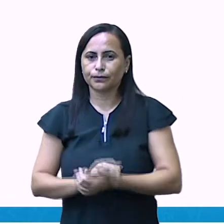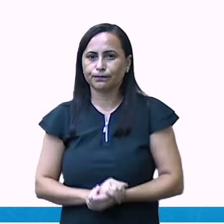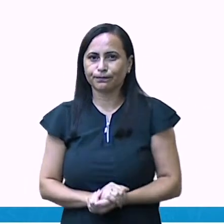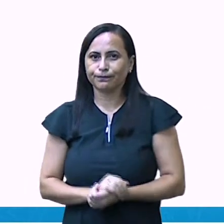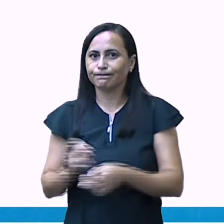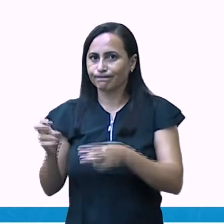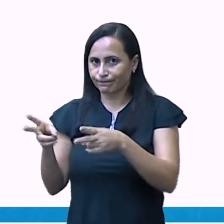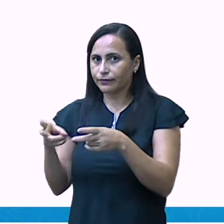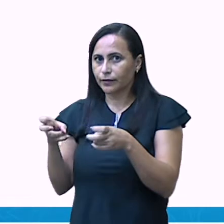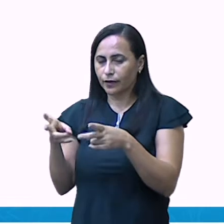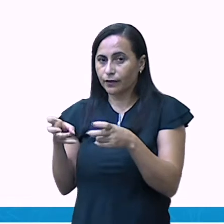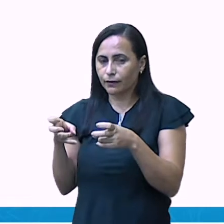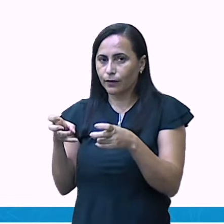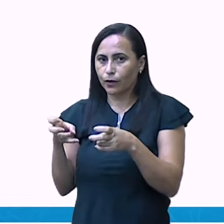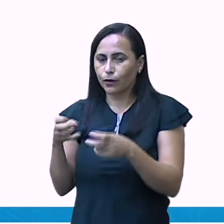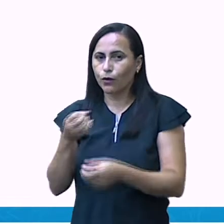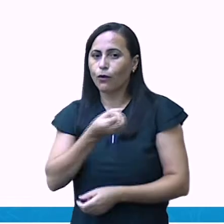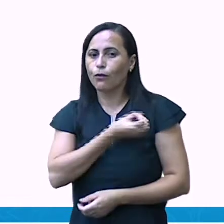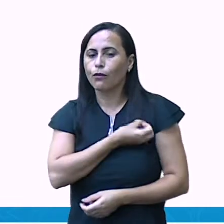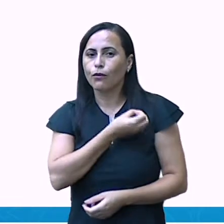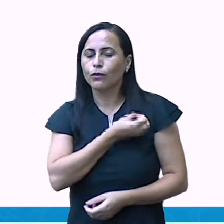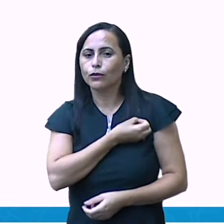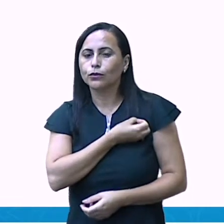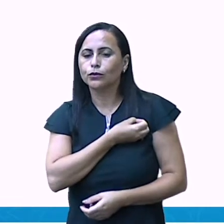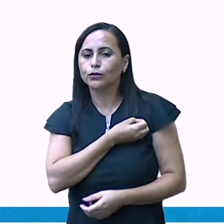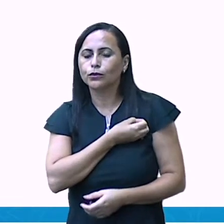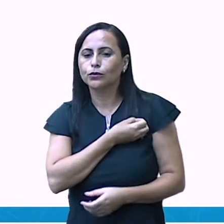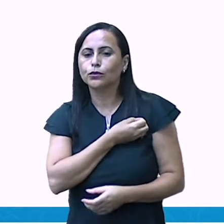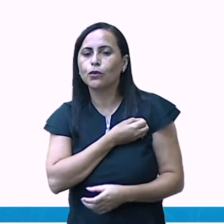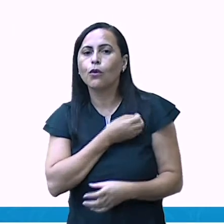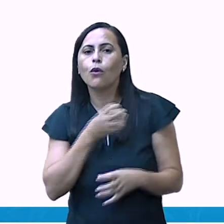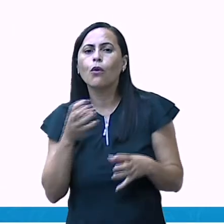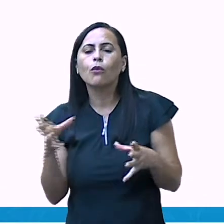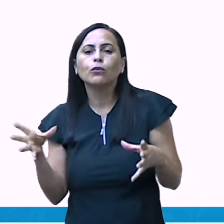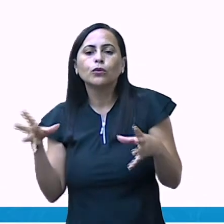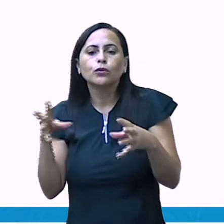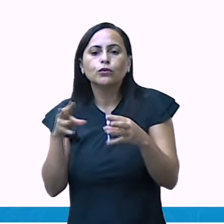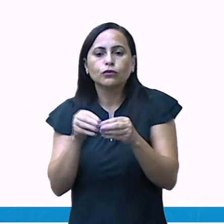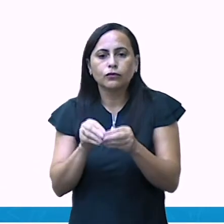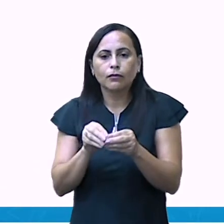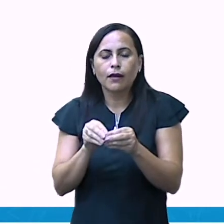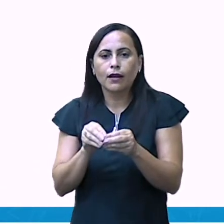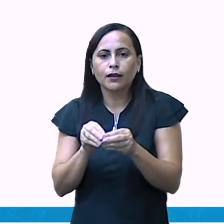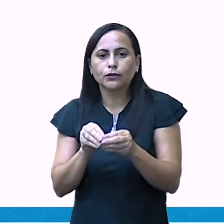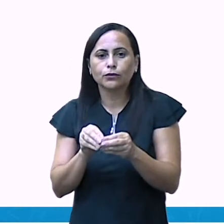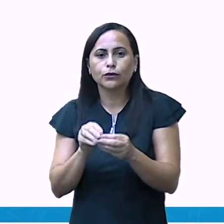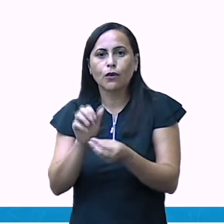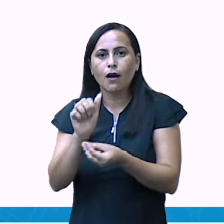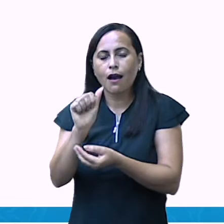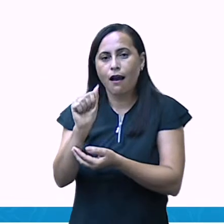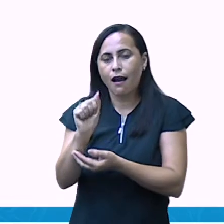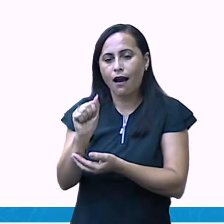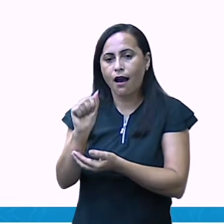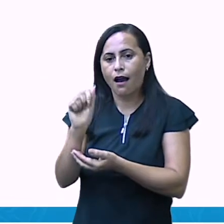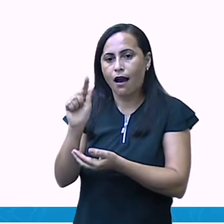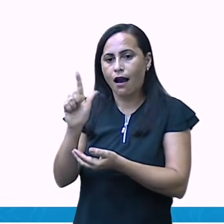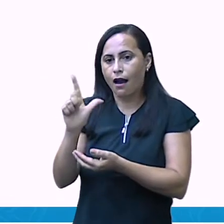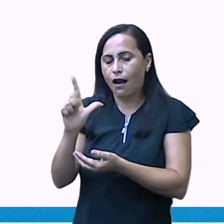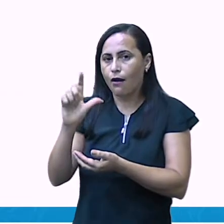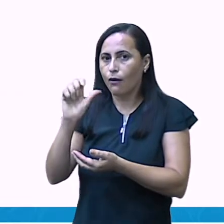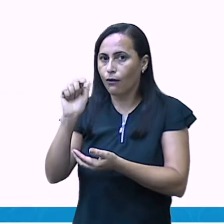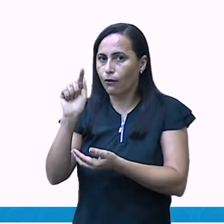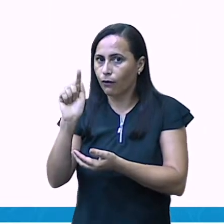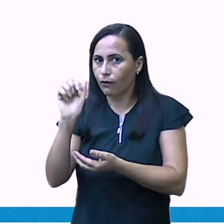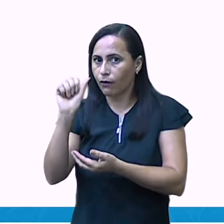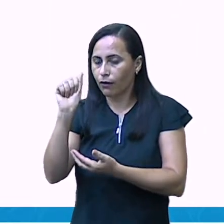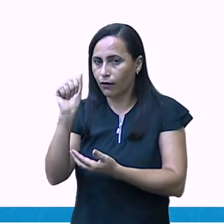Perceberam? Perceberam? números são formados pelos algarismos. A ordem desses algarismos determina o seu